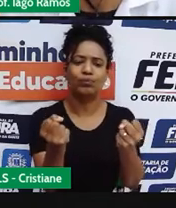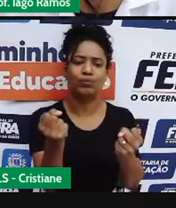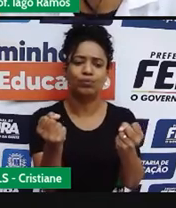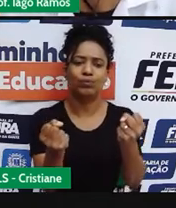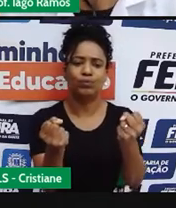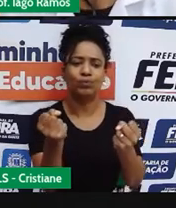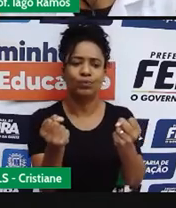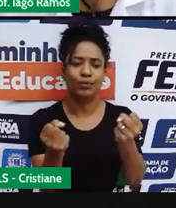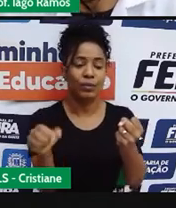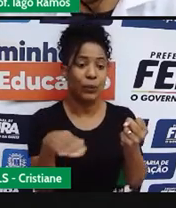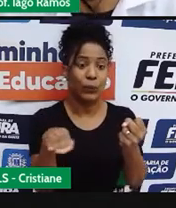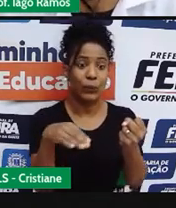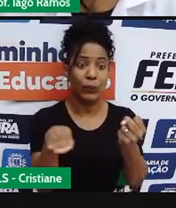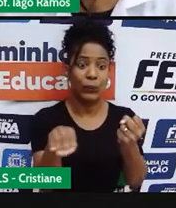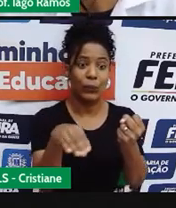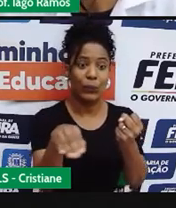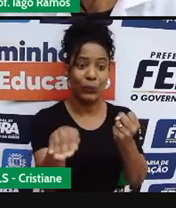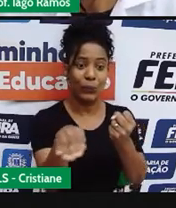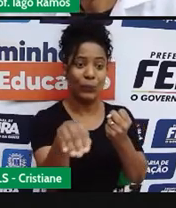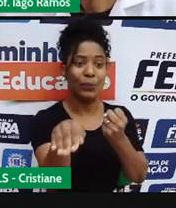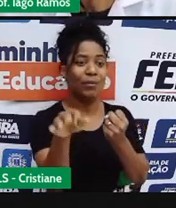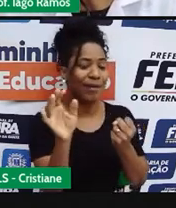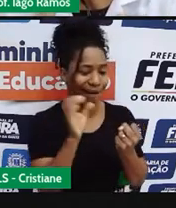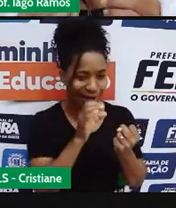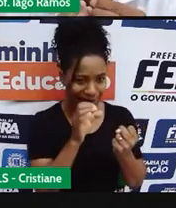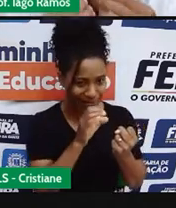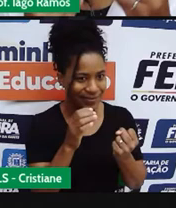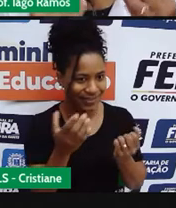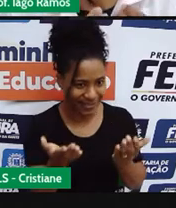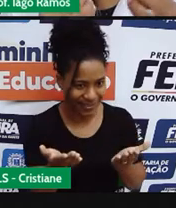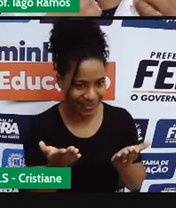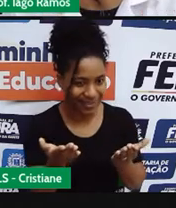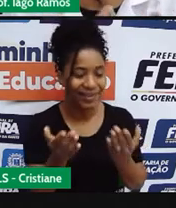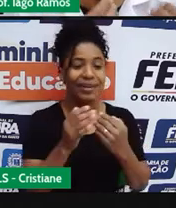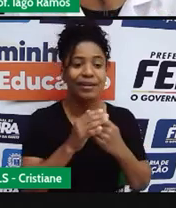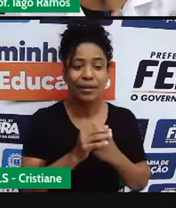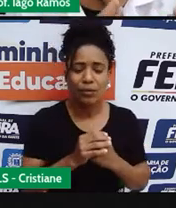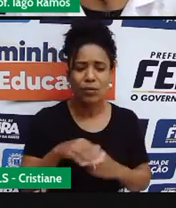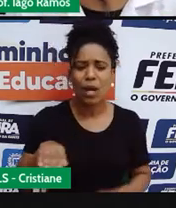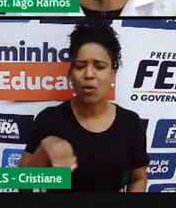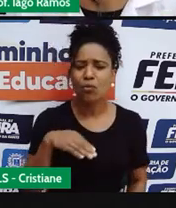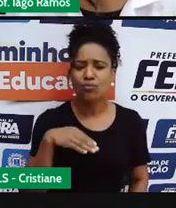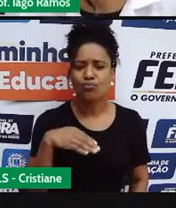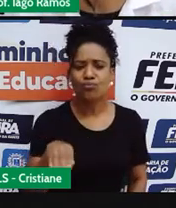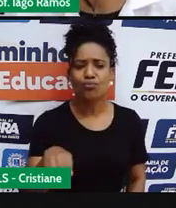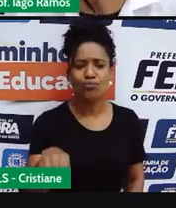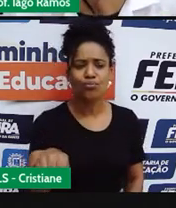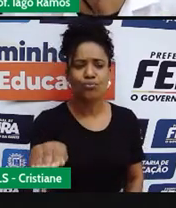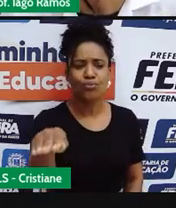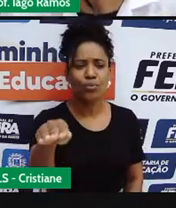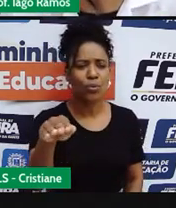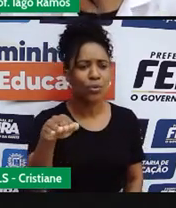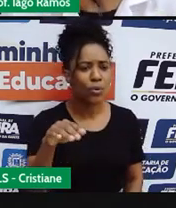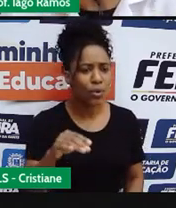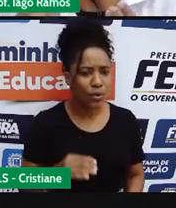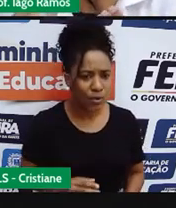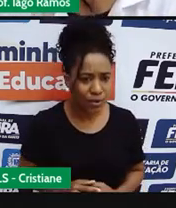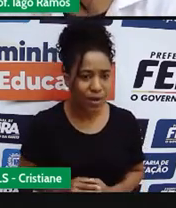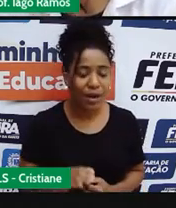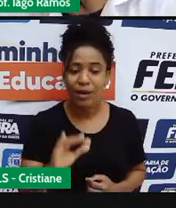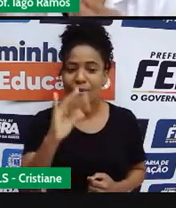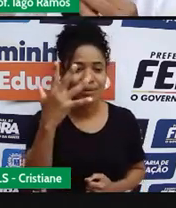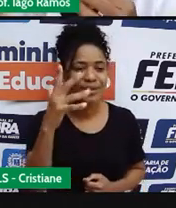movimentando mais rápido. e o carro se movimentando mais rápido, o que